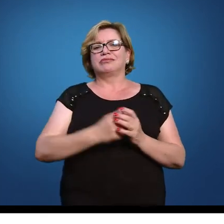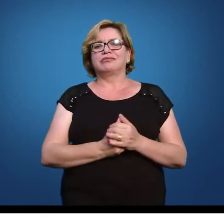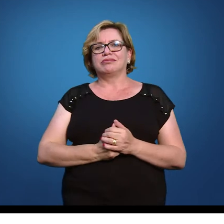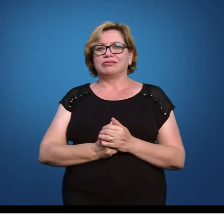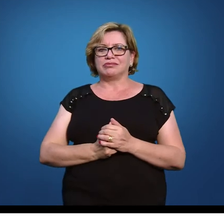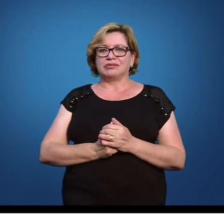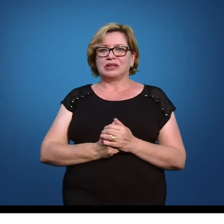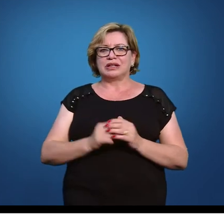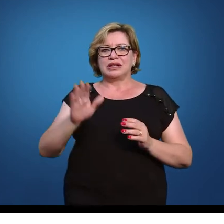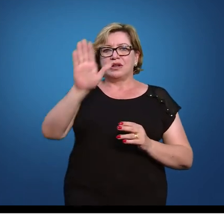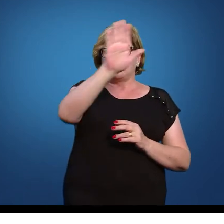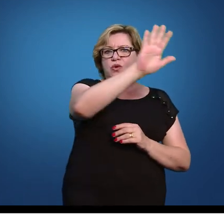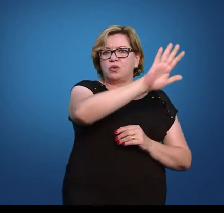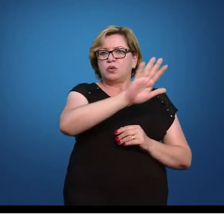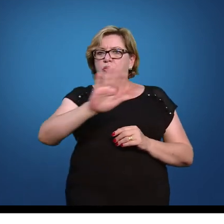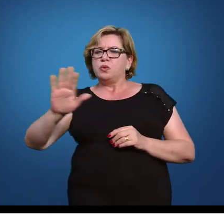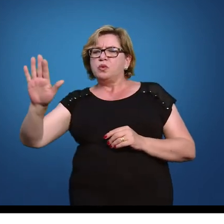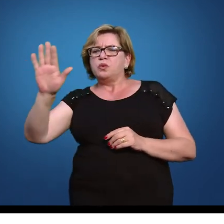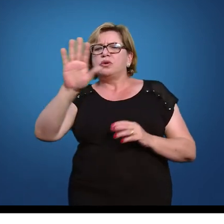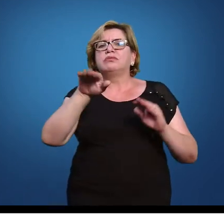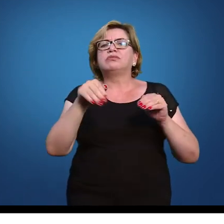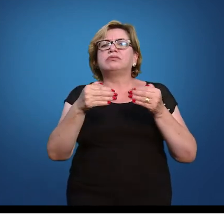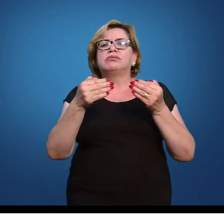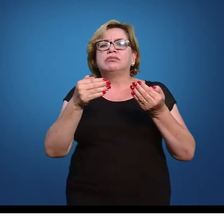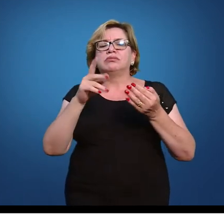então é essa área que me interessa